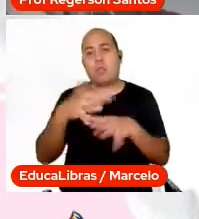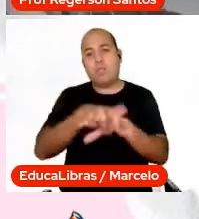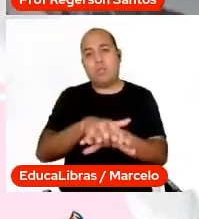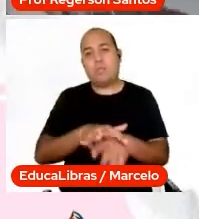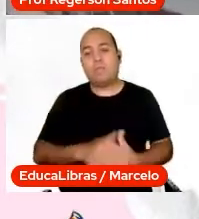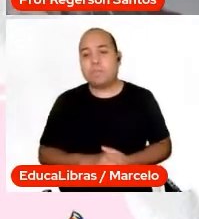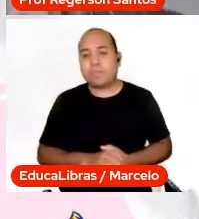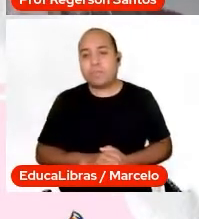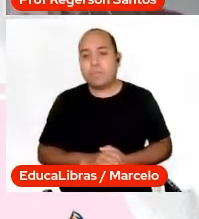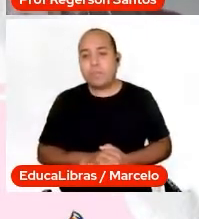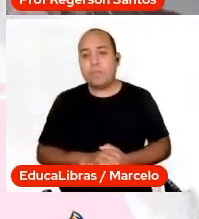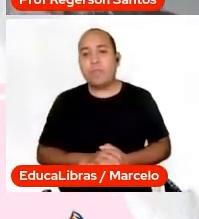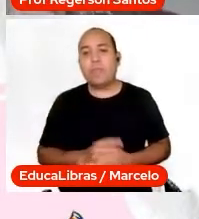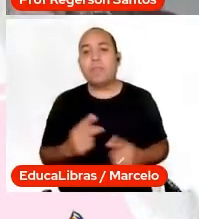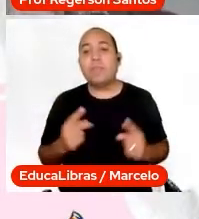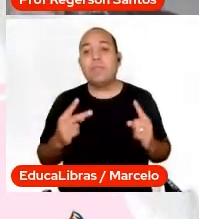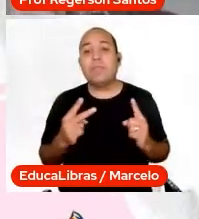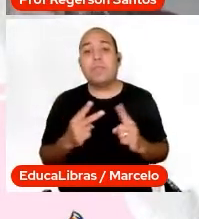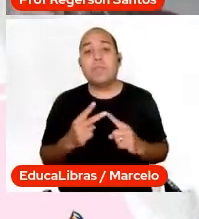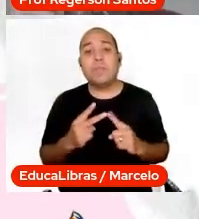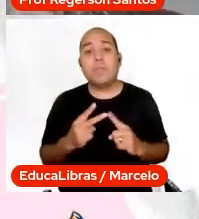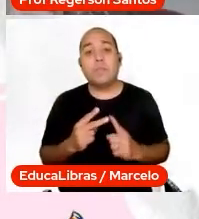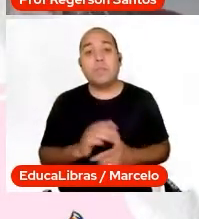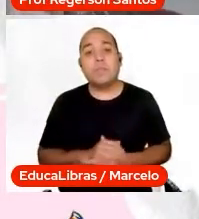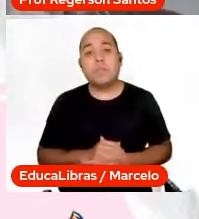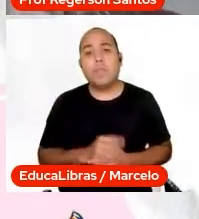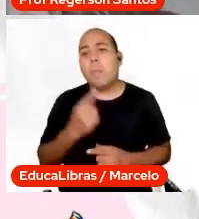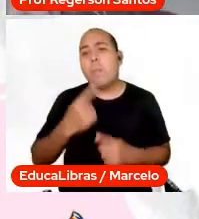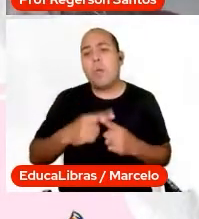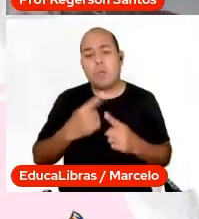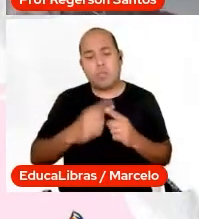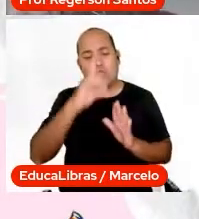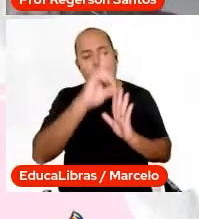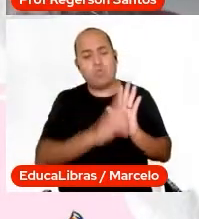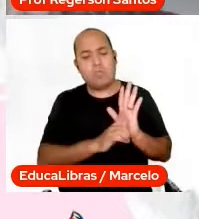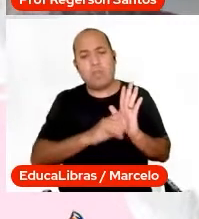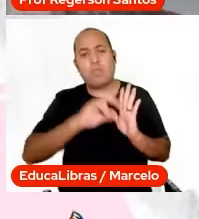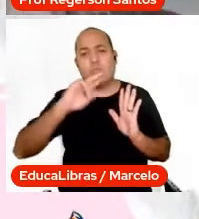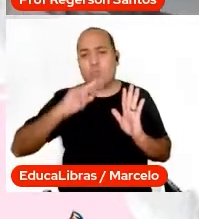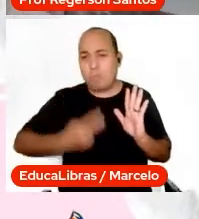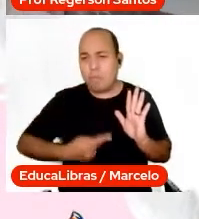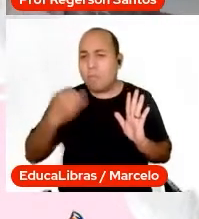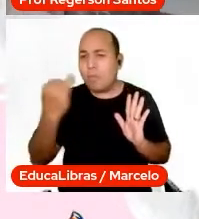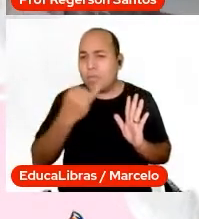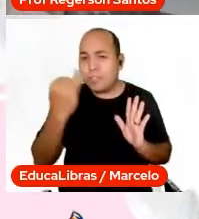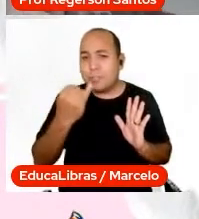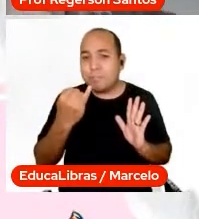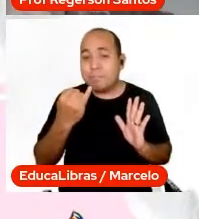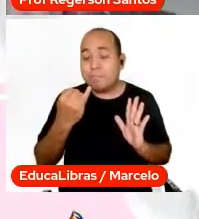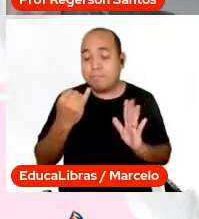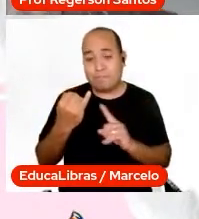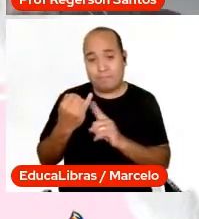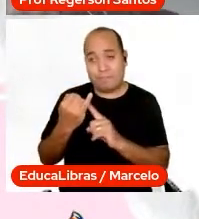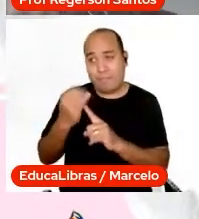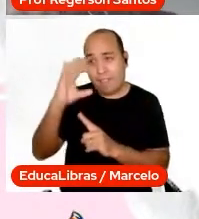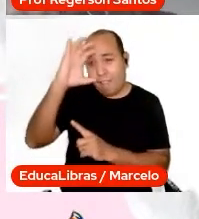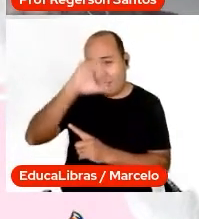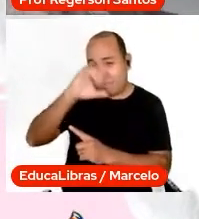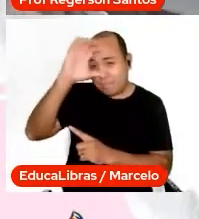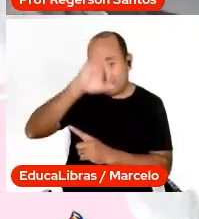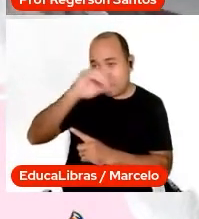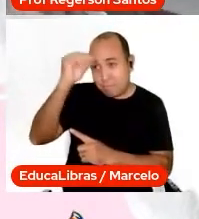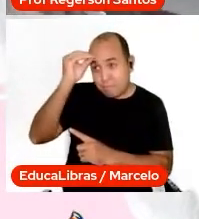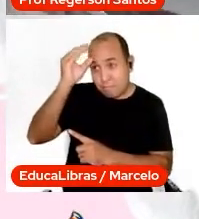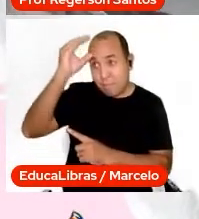para que conhecimento seja a chave da felicidade. Então, nós temos aí num momento muito triste, né, de pós-pandemia, de uma